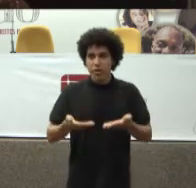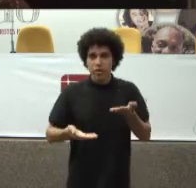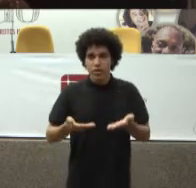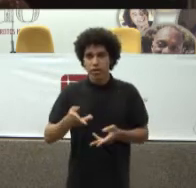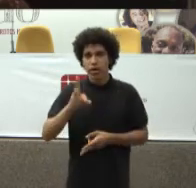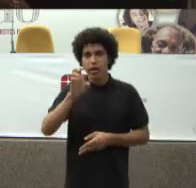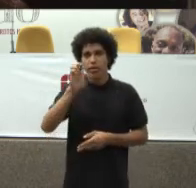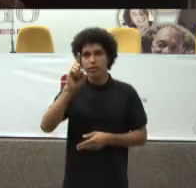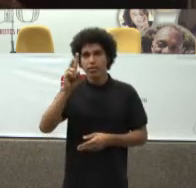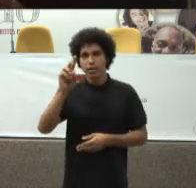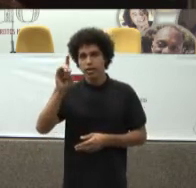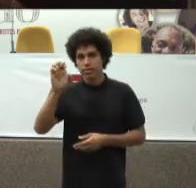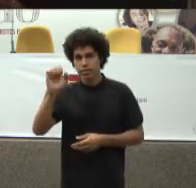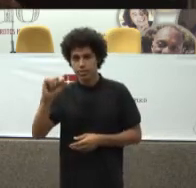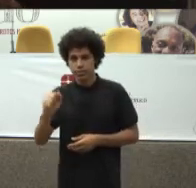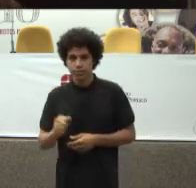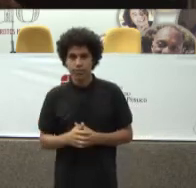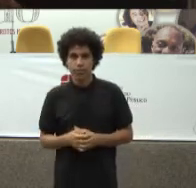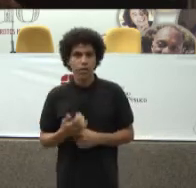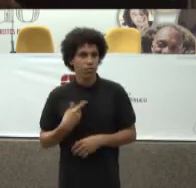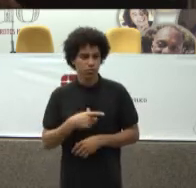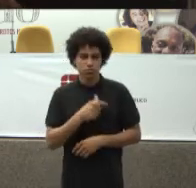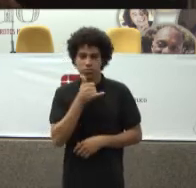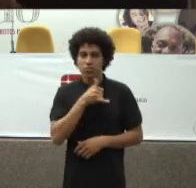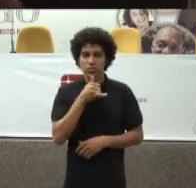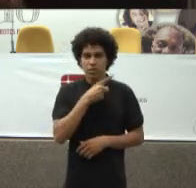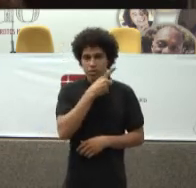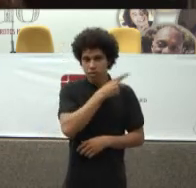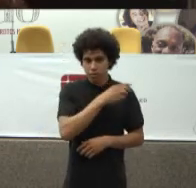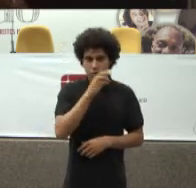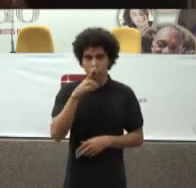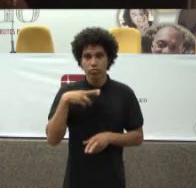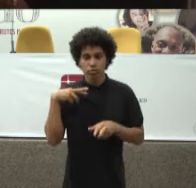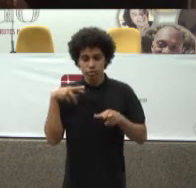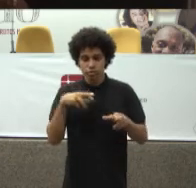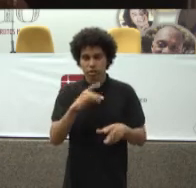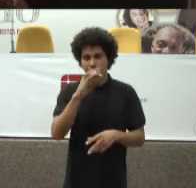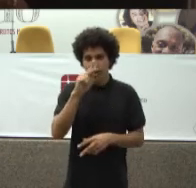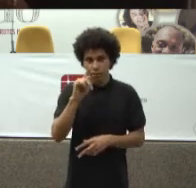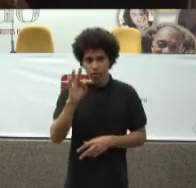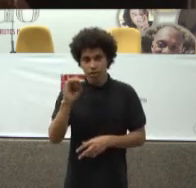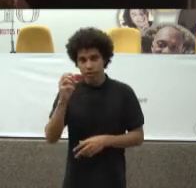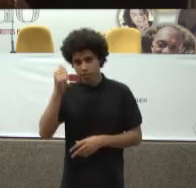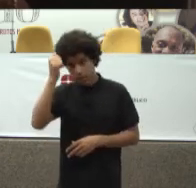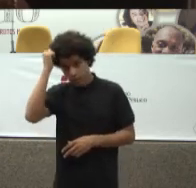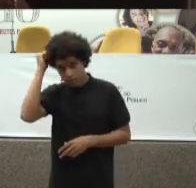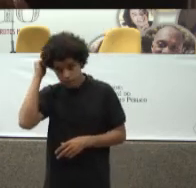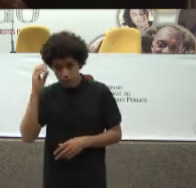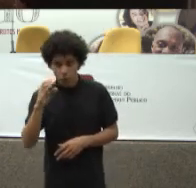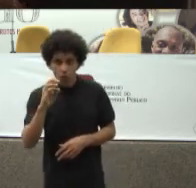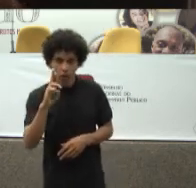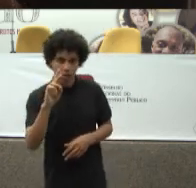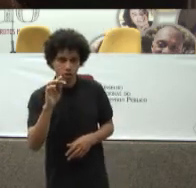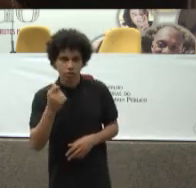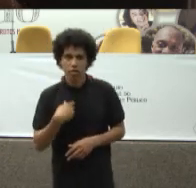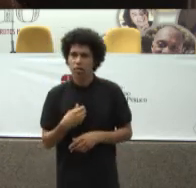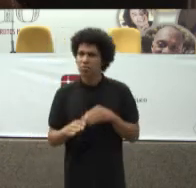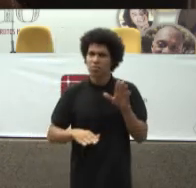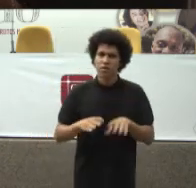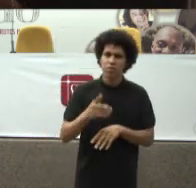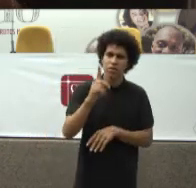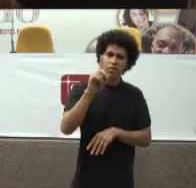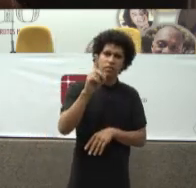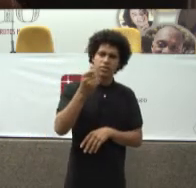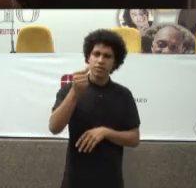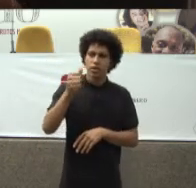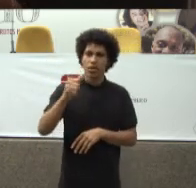Evidência Então aí Tem um exemplo Do caso De quimioterapia curativa Um total De 19 procedimentos O